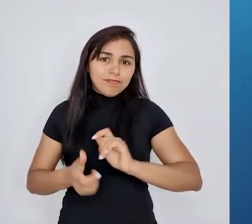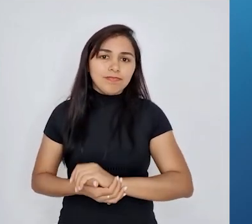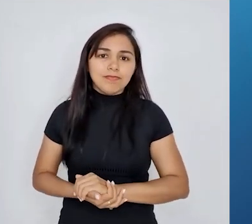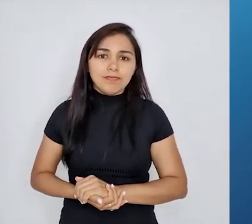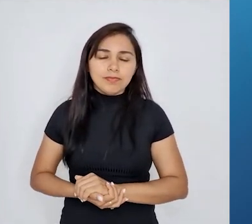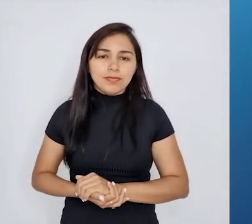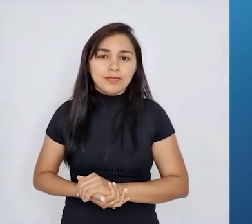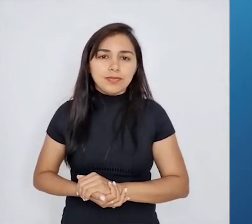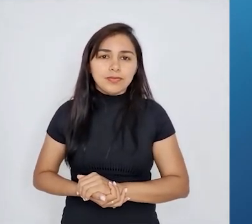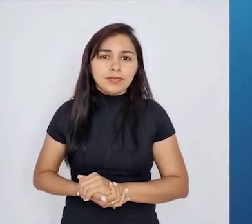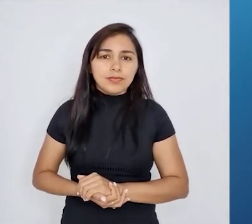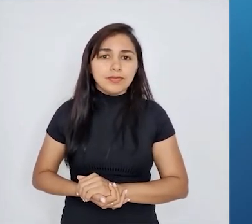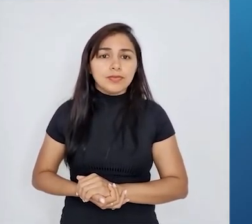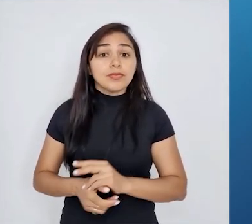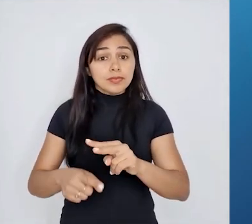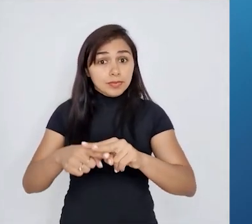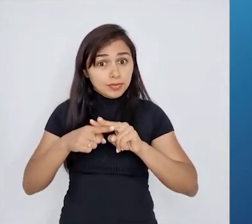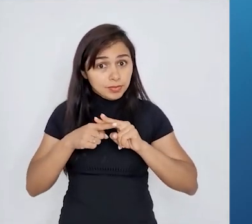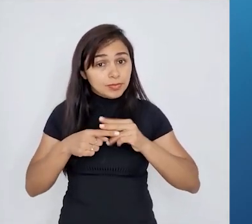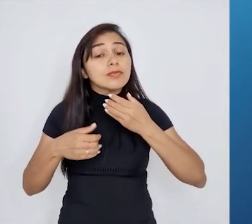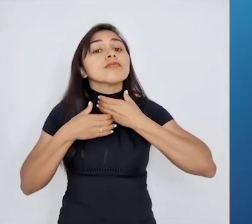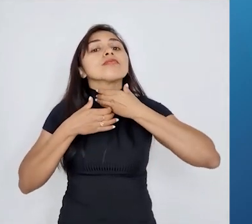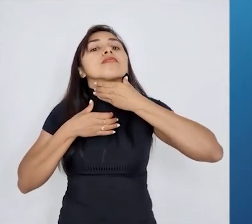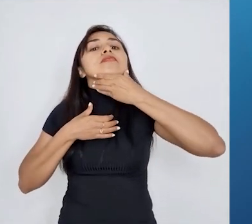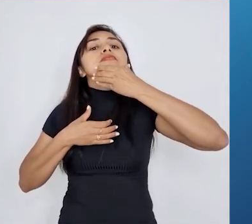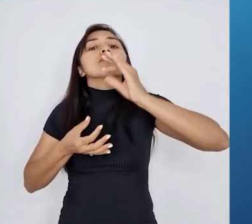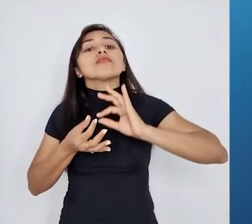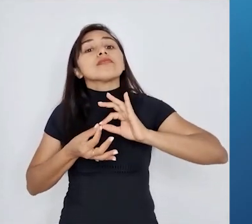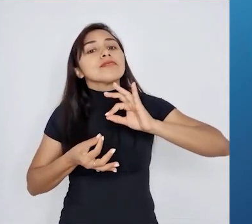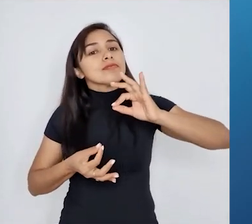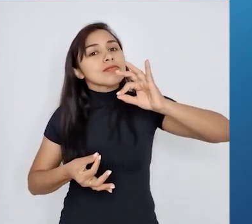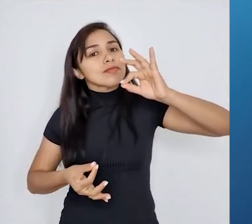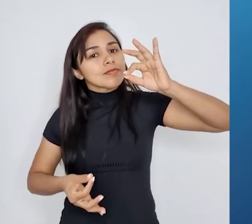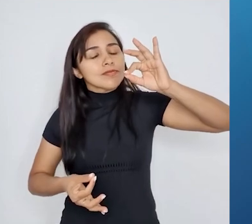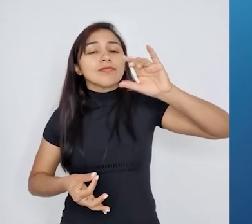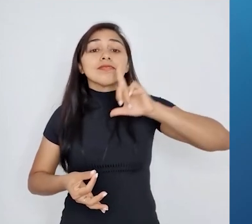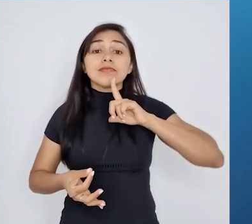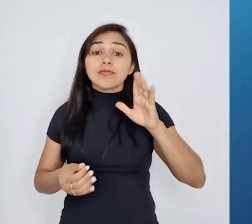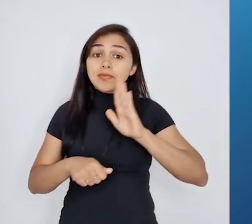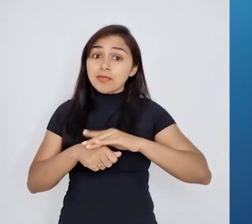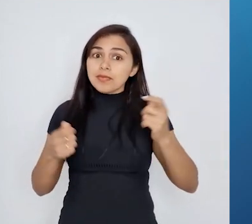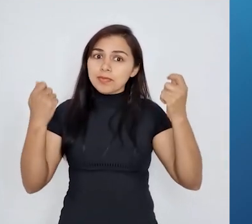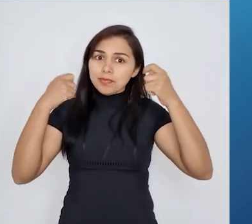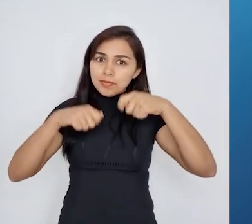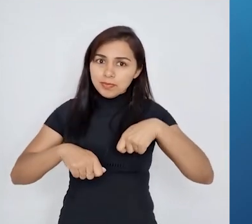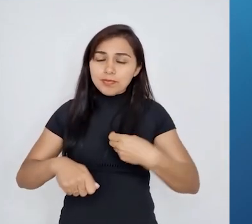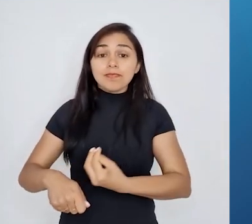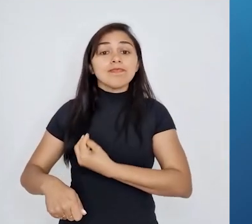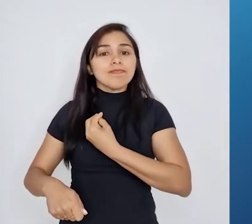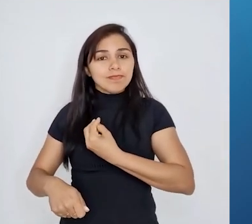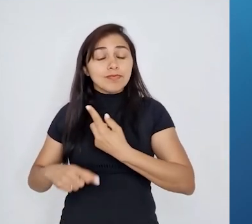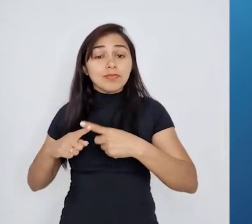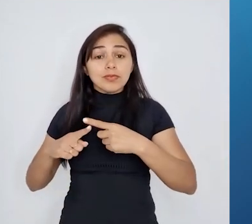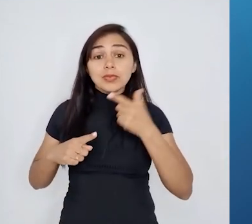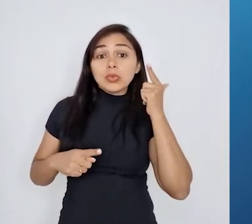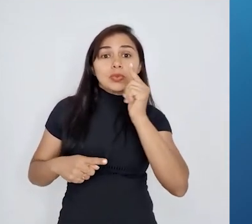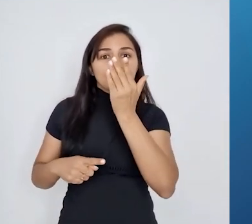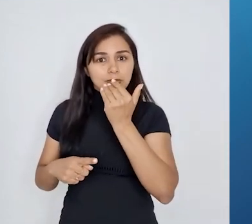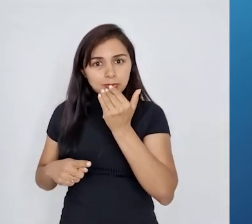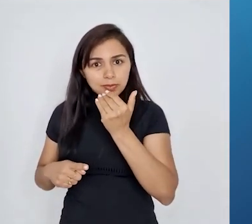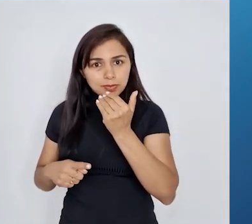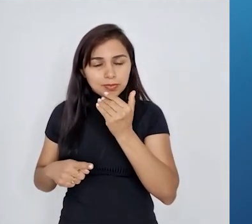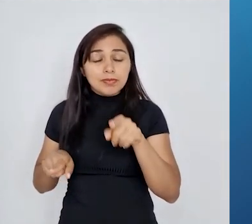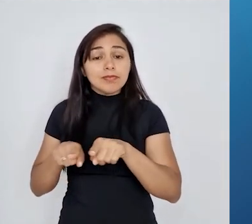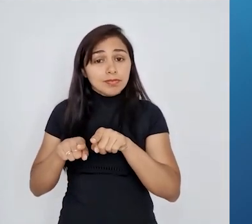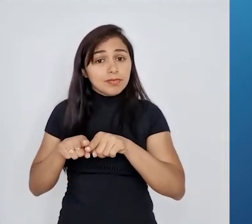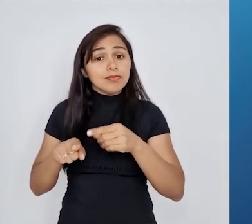As girafas com pescoço mais longo eram mais propensas a sobreviver e se reproduzir, transmitindo os seus genes para a